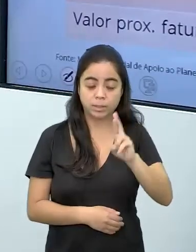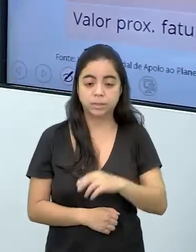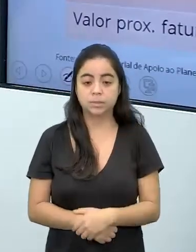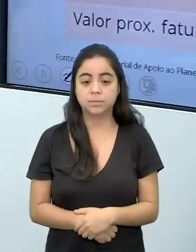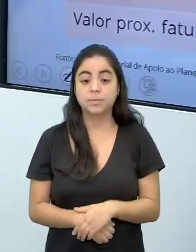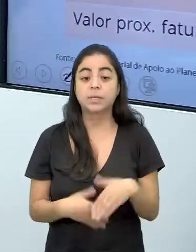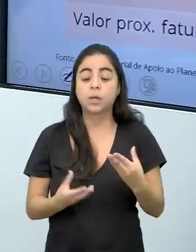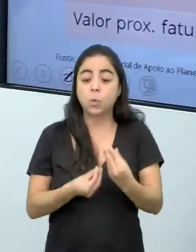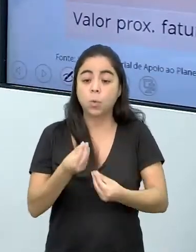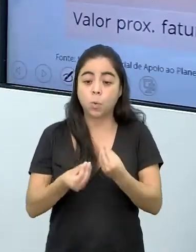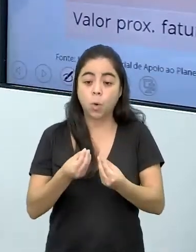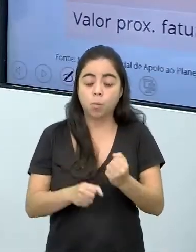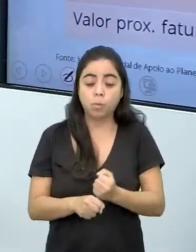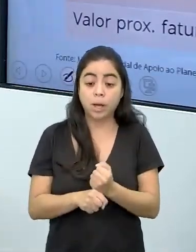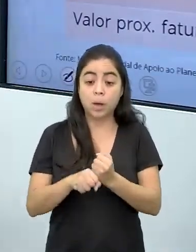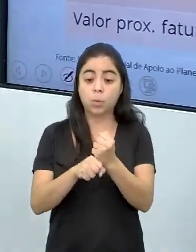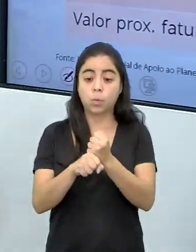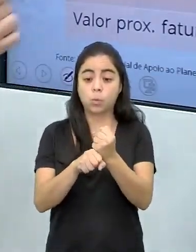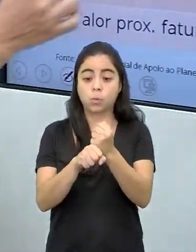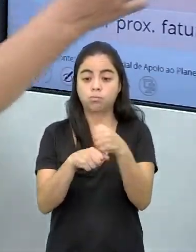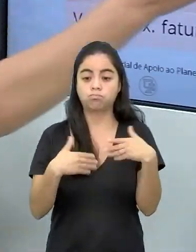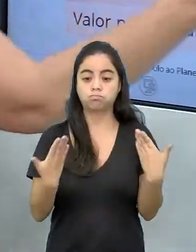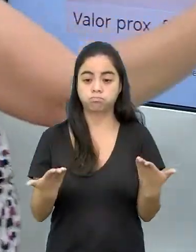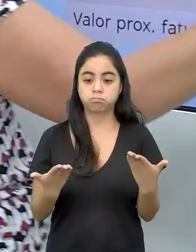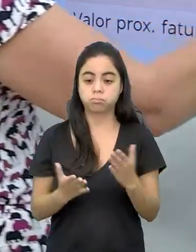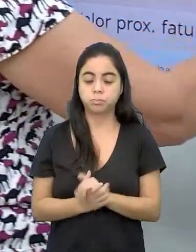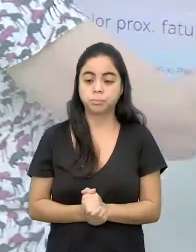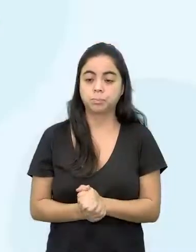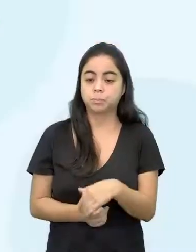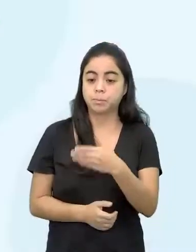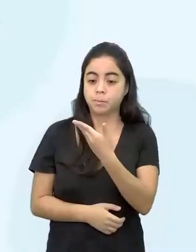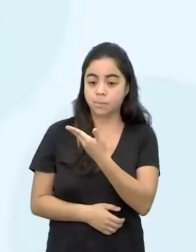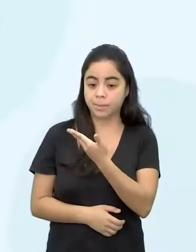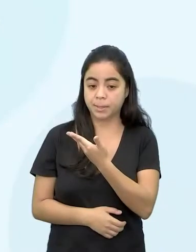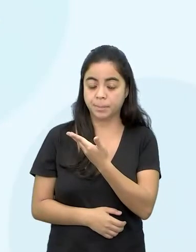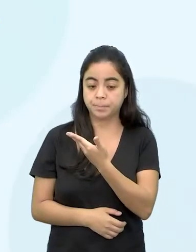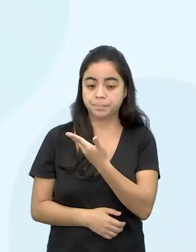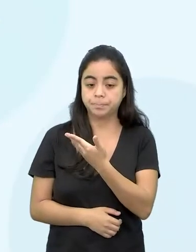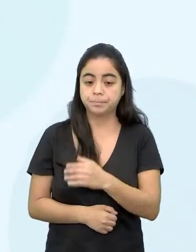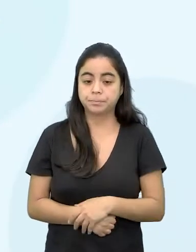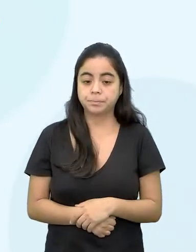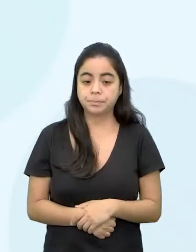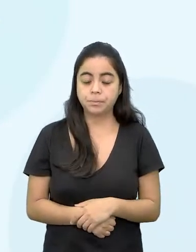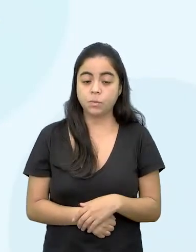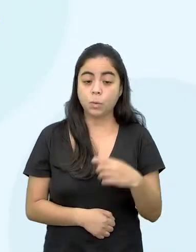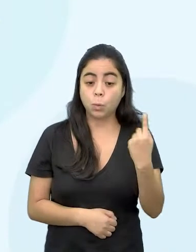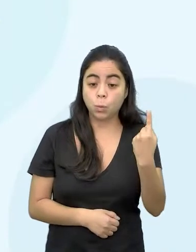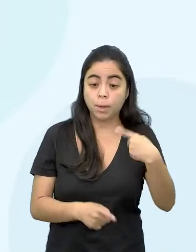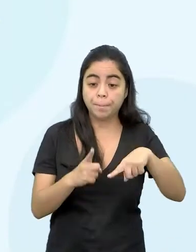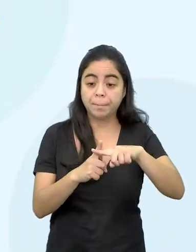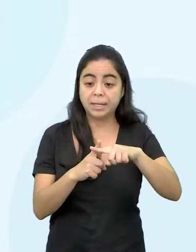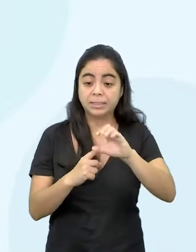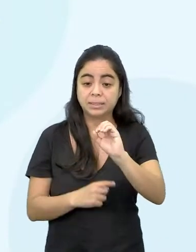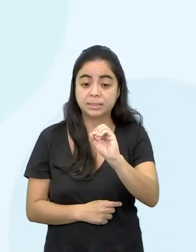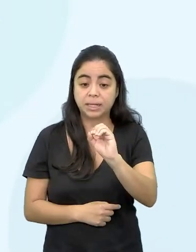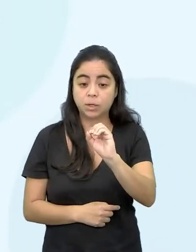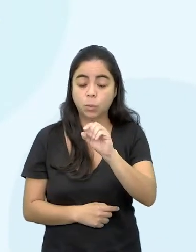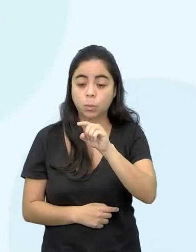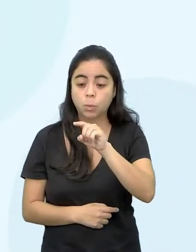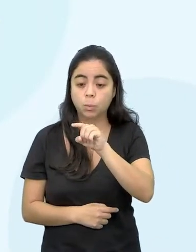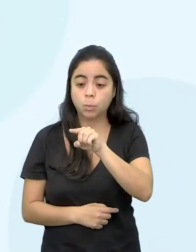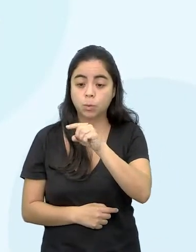E como que eu calculo aí esses juros rotativos? Esse juros rotativo é 1 mais 0,12.